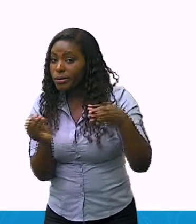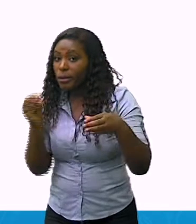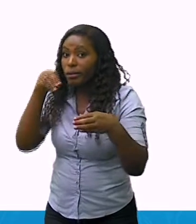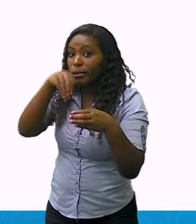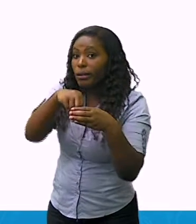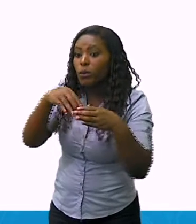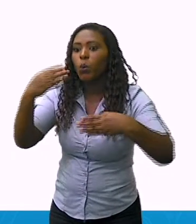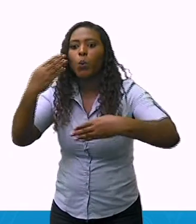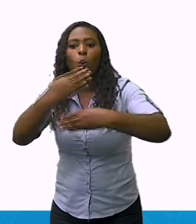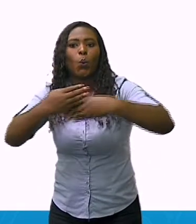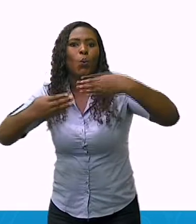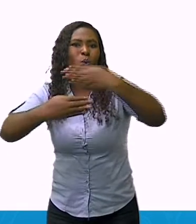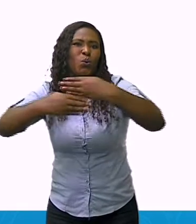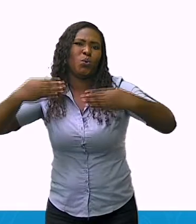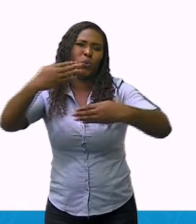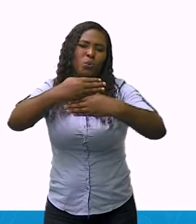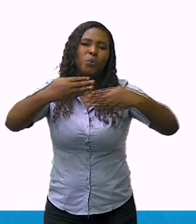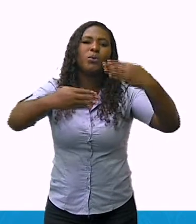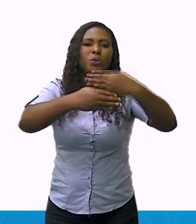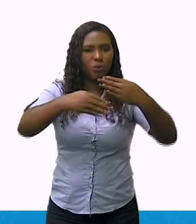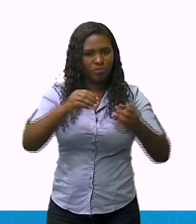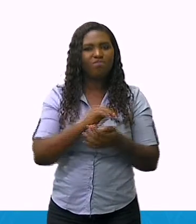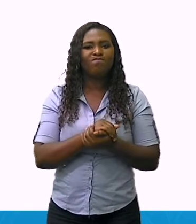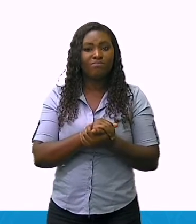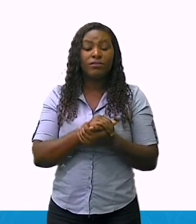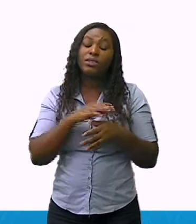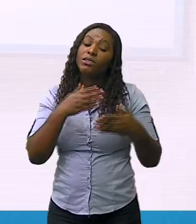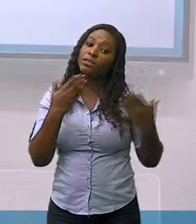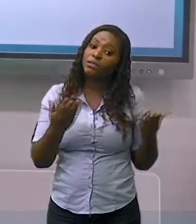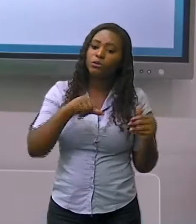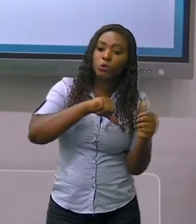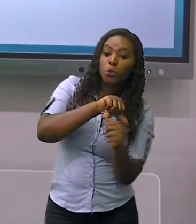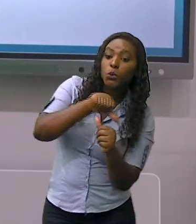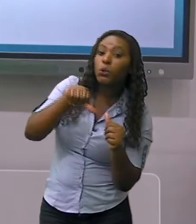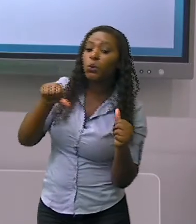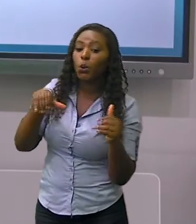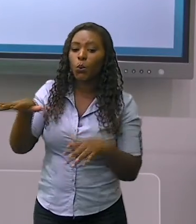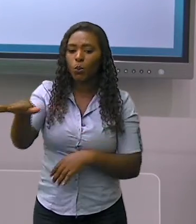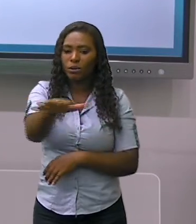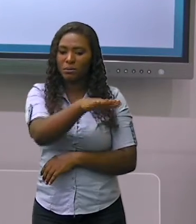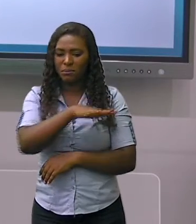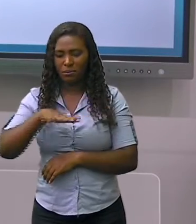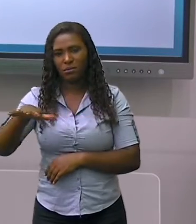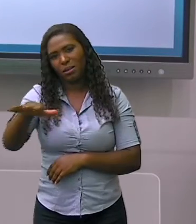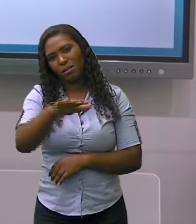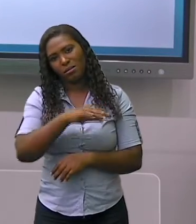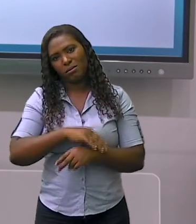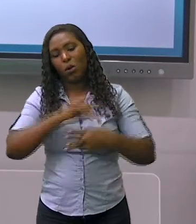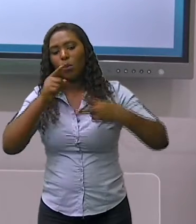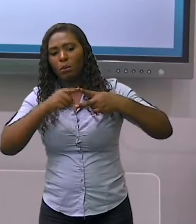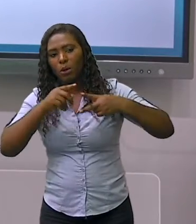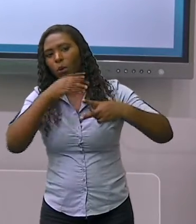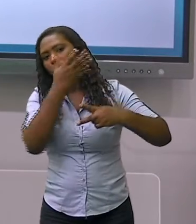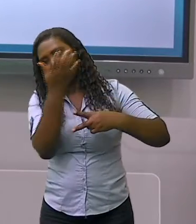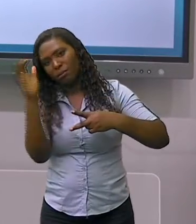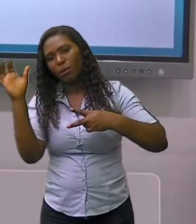transformações no espaço configuram o que chamamos de paisagem cultural.